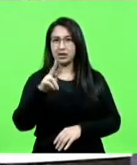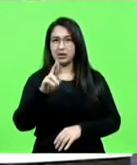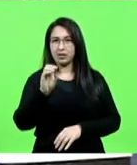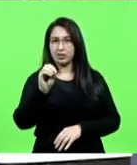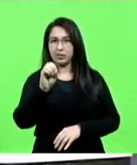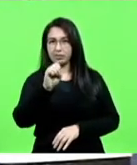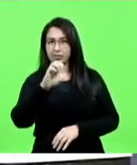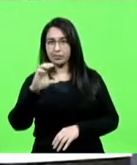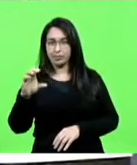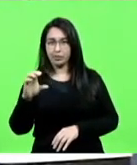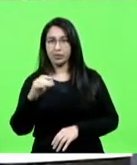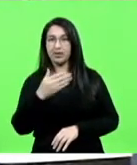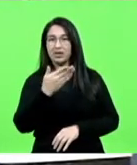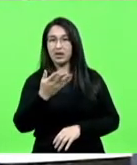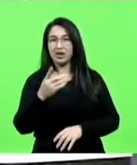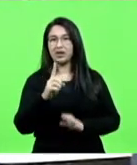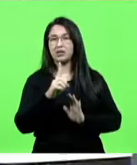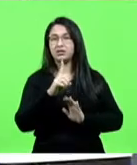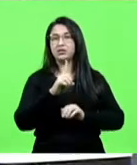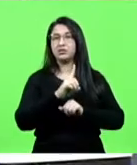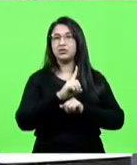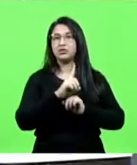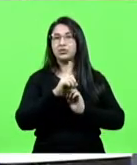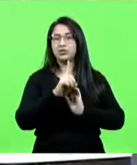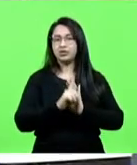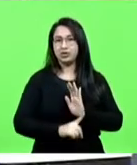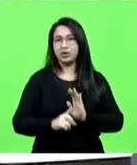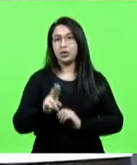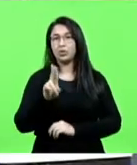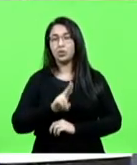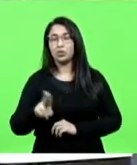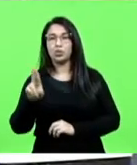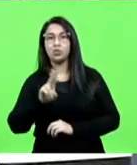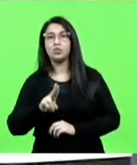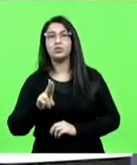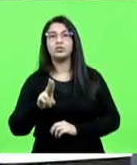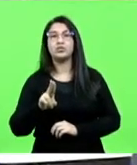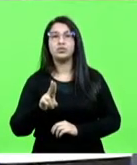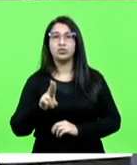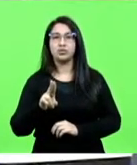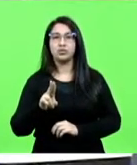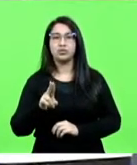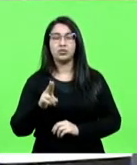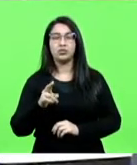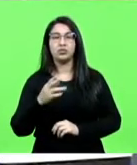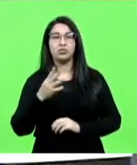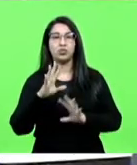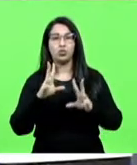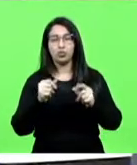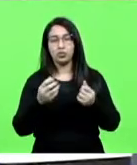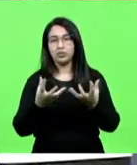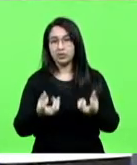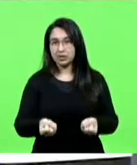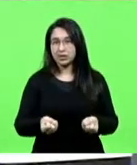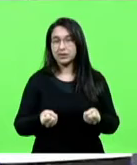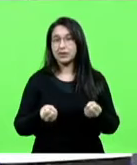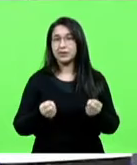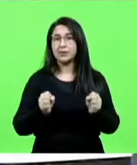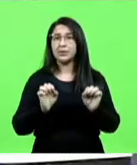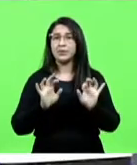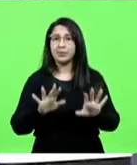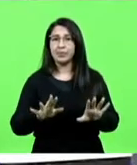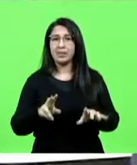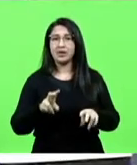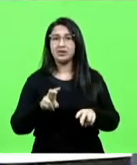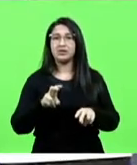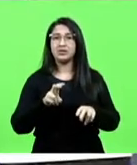os operadores do direito, todo o Estado de Santa Catarina, utilizam, ele é bem-vindo e aceito sempre. Mas, enfim, sentaram em cima do